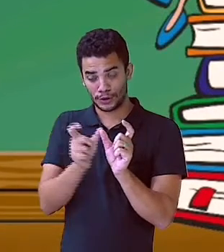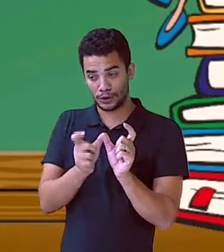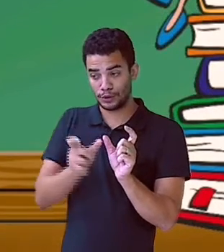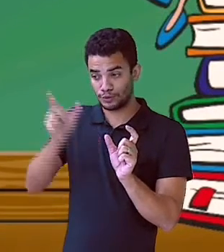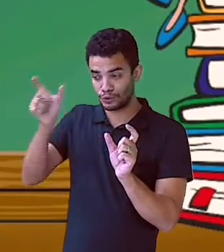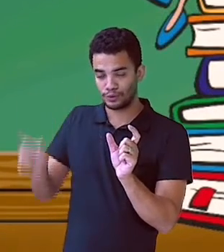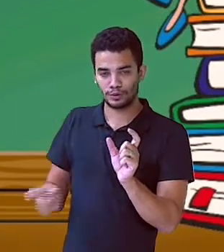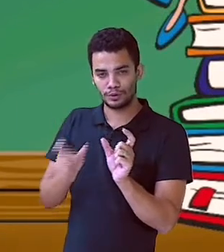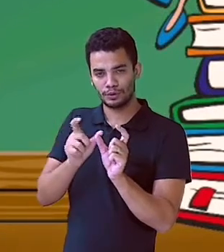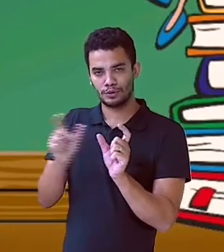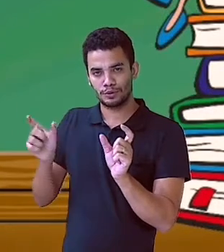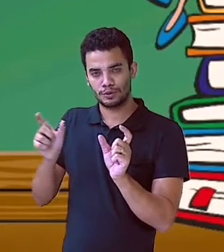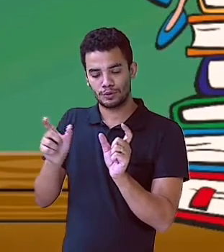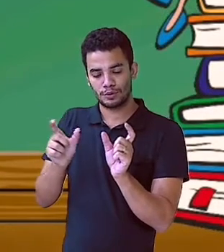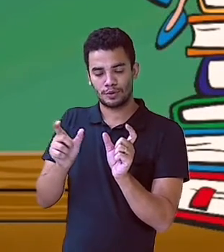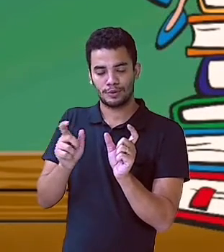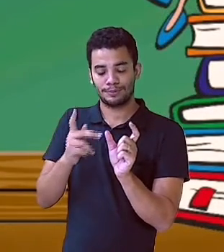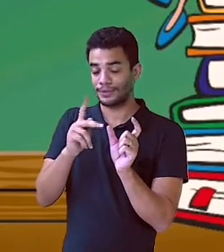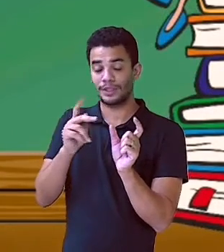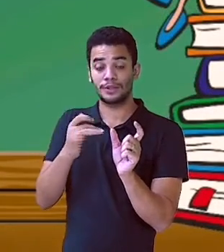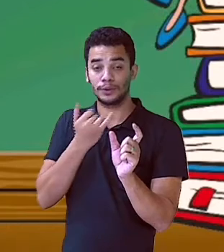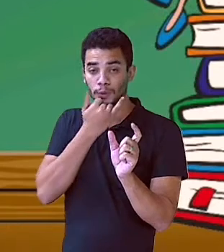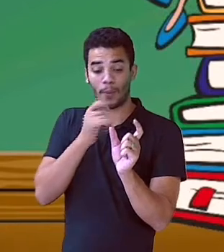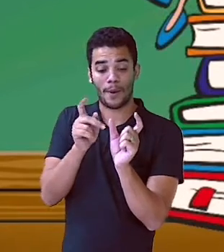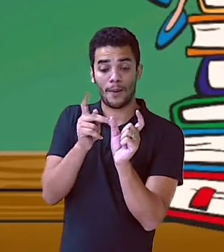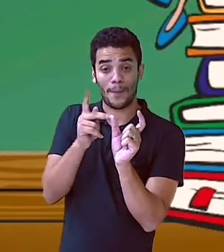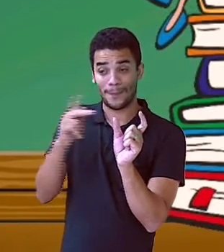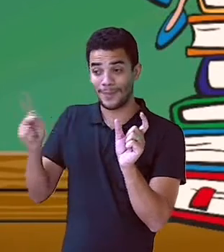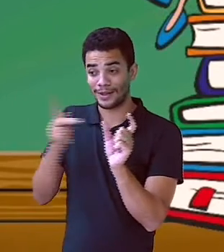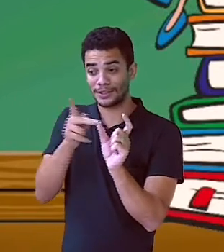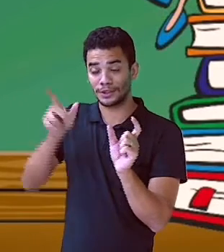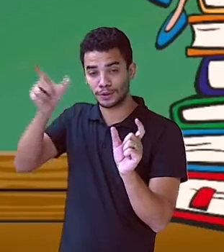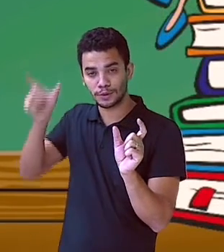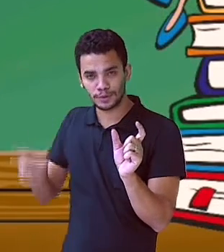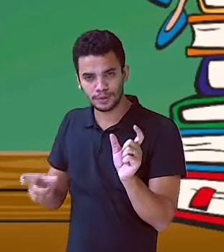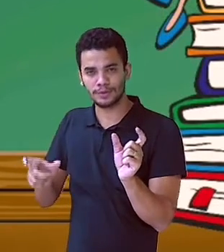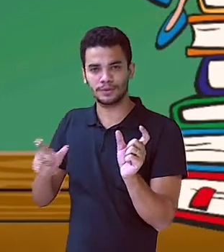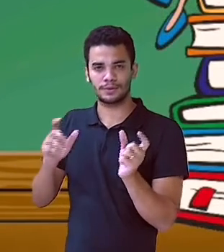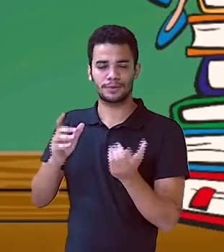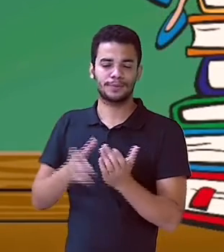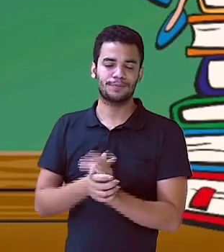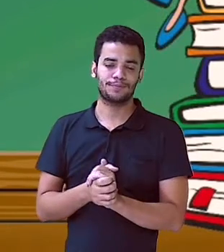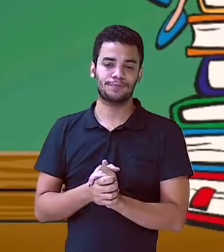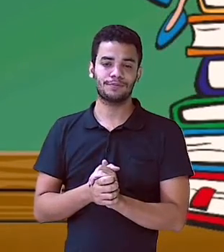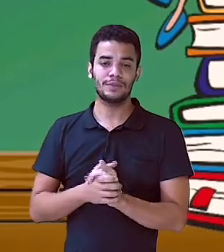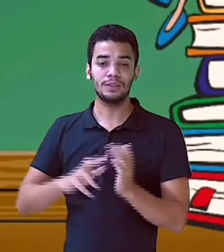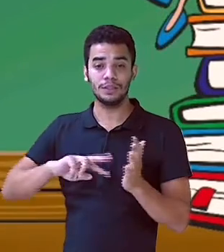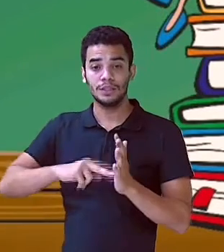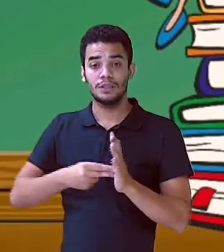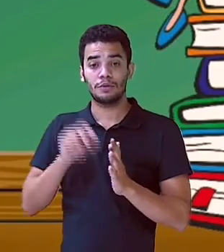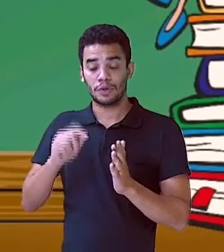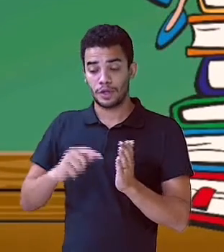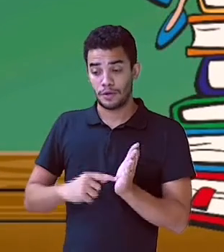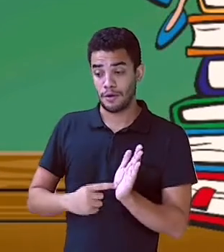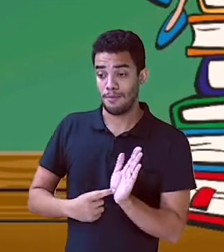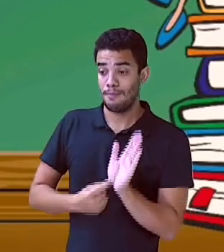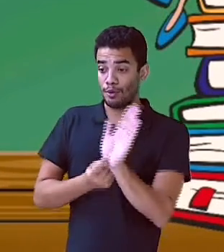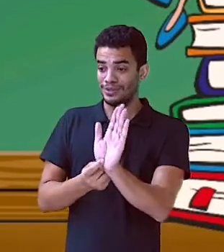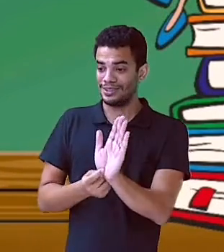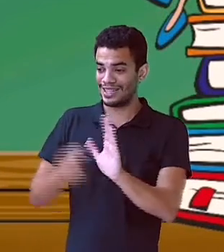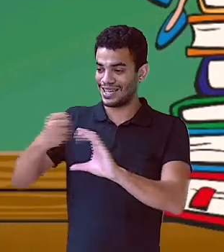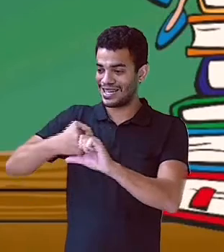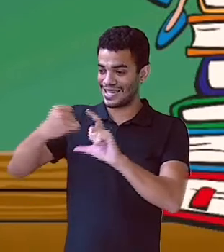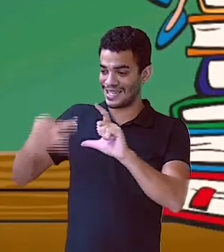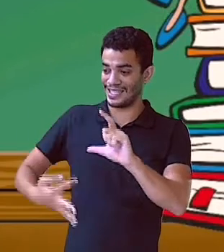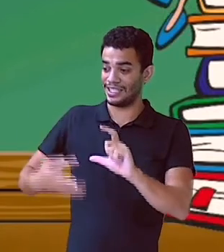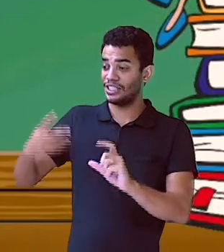complementar o sujeito aí, vai atribuir uma qualidade. O predicativo do sujeito significa isso, que é uma característica,